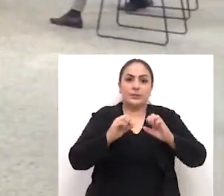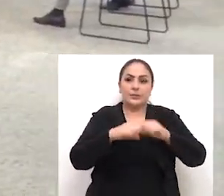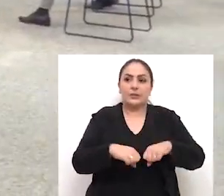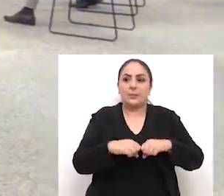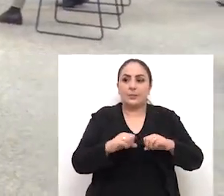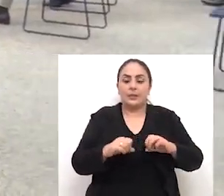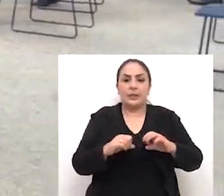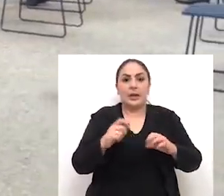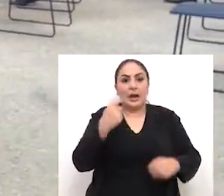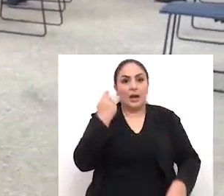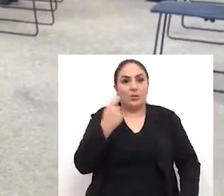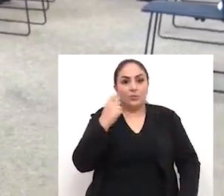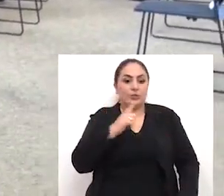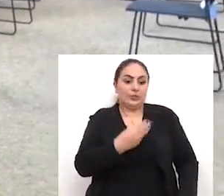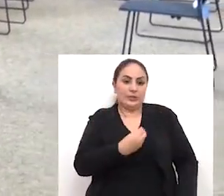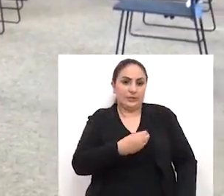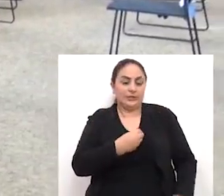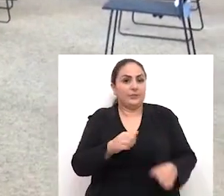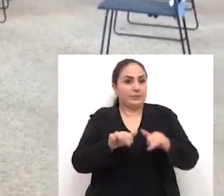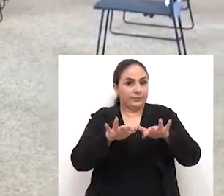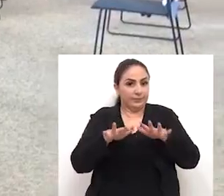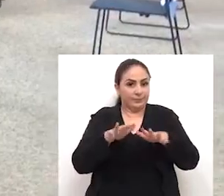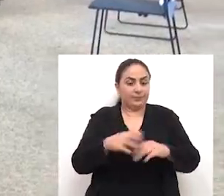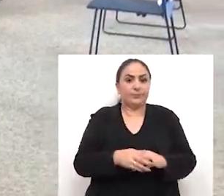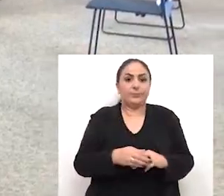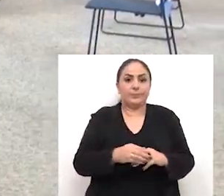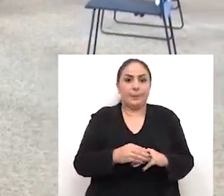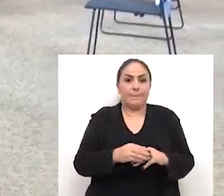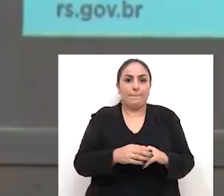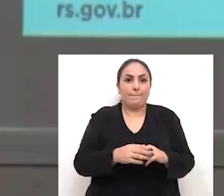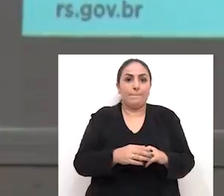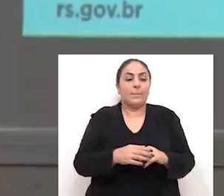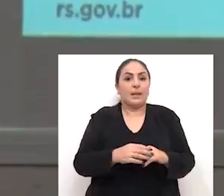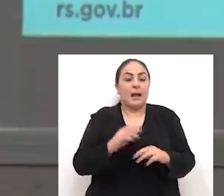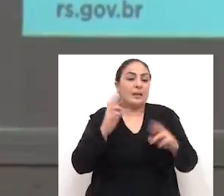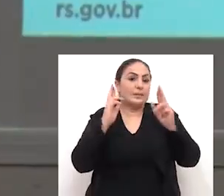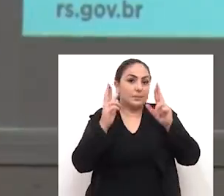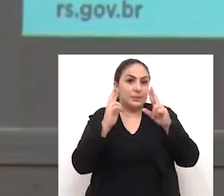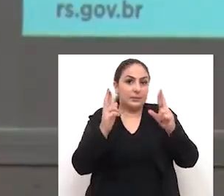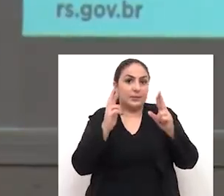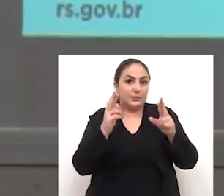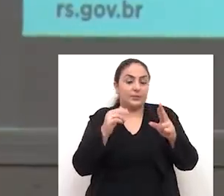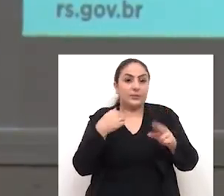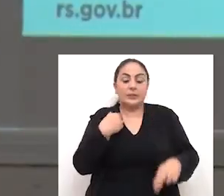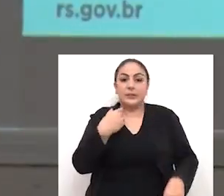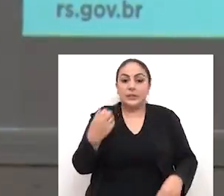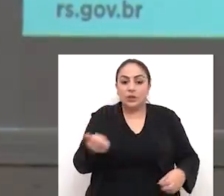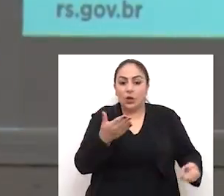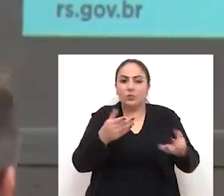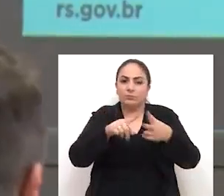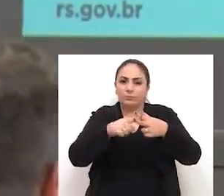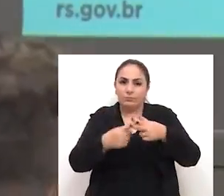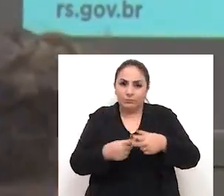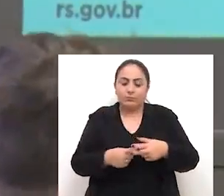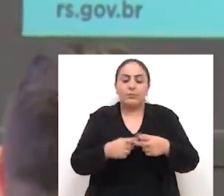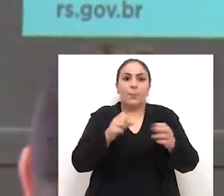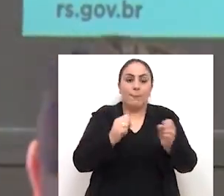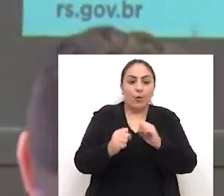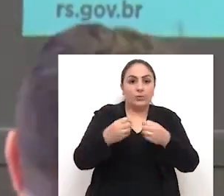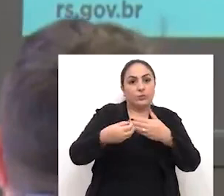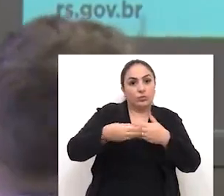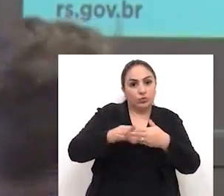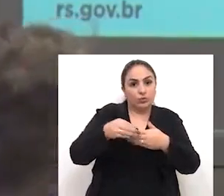tributário gaúcho está na Assembleia Legislativa. A expectativa é que novos ajustes